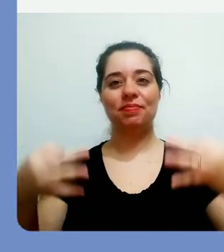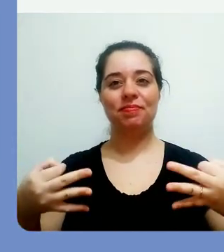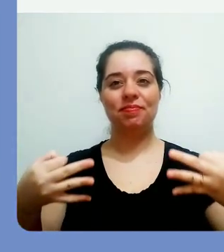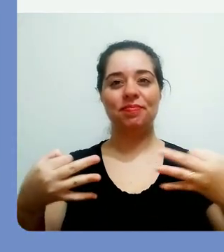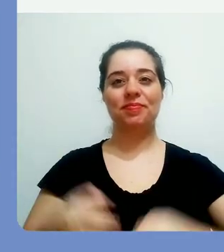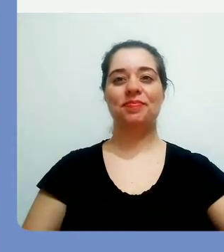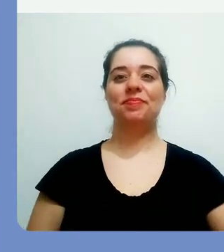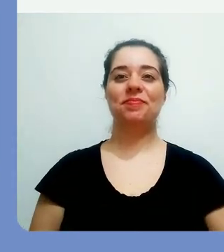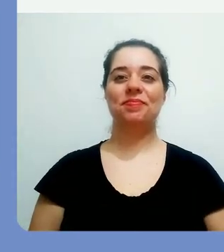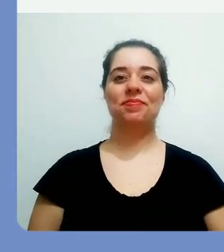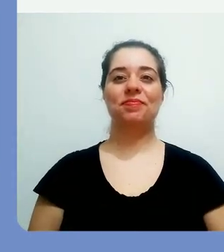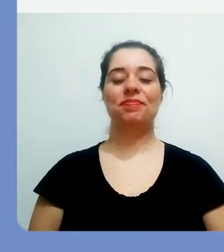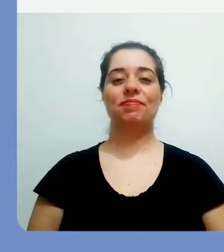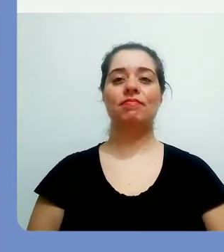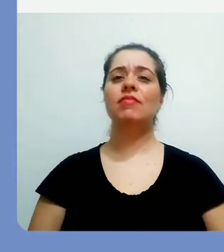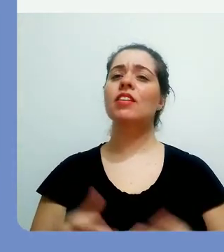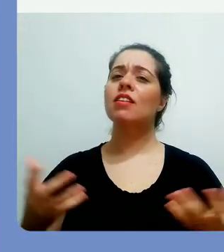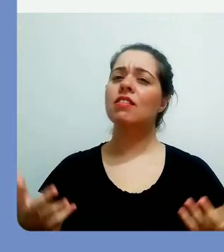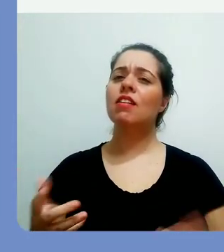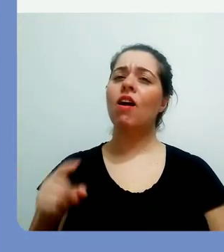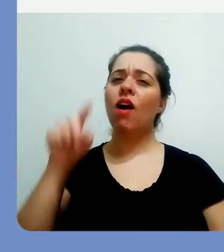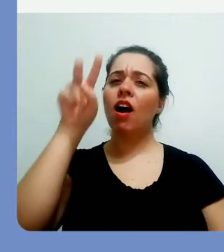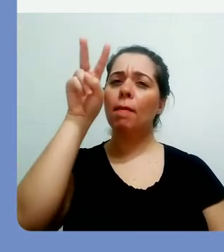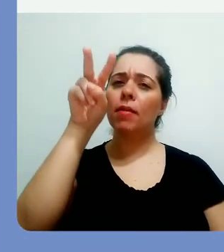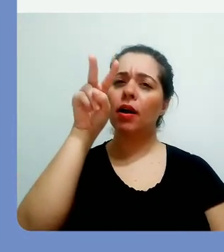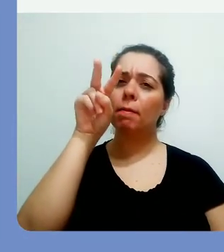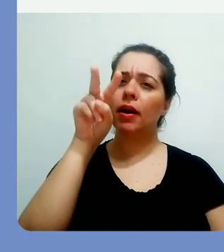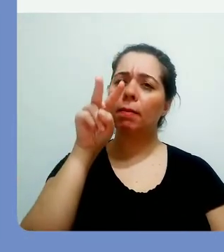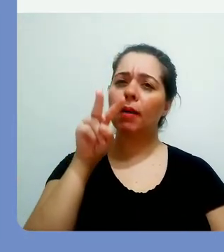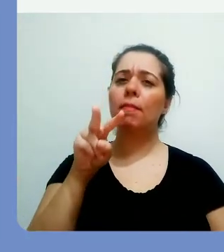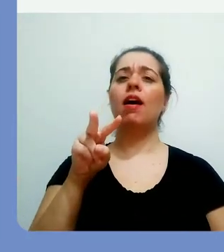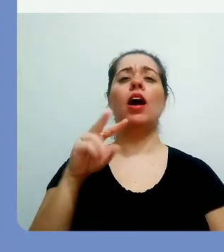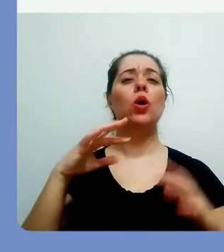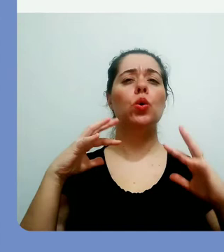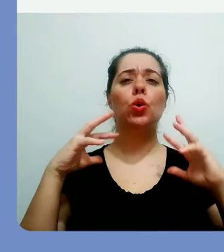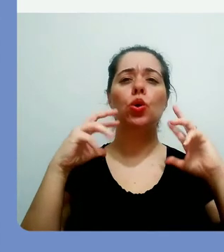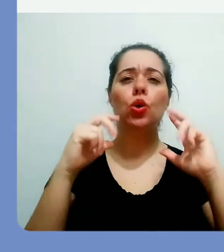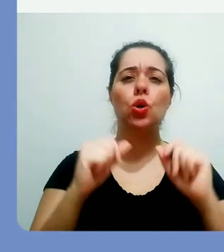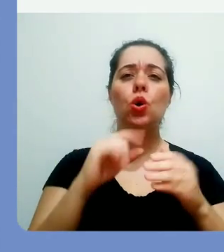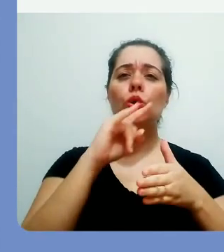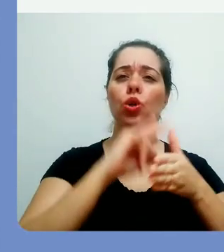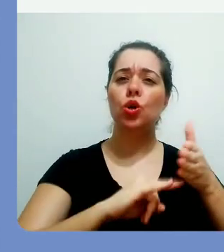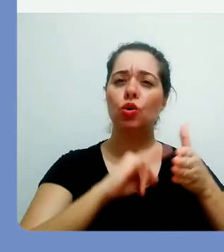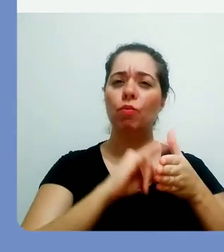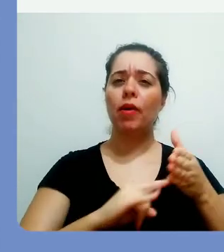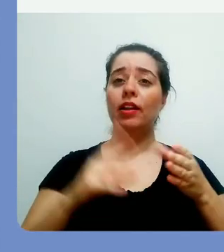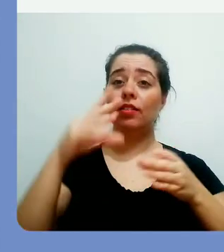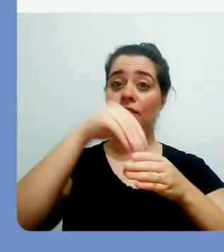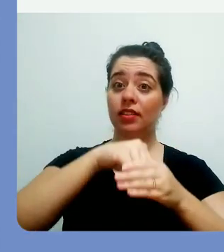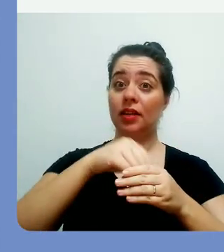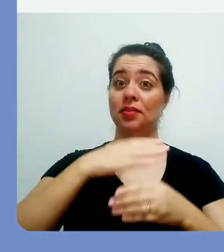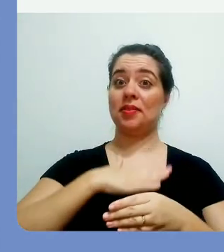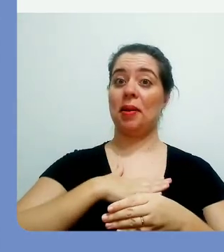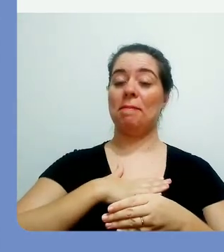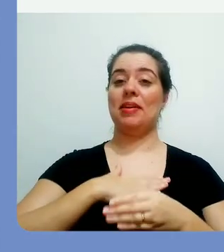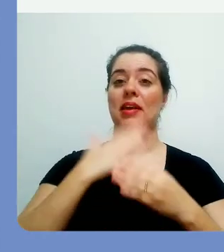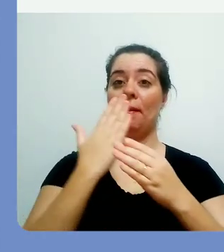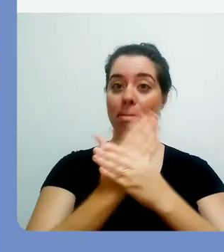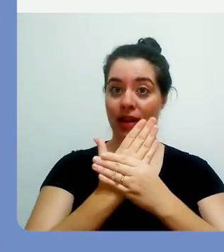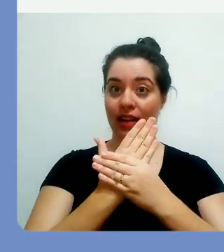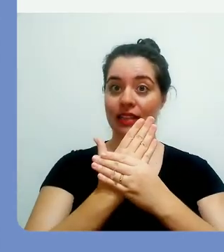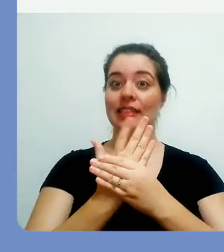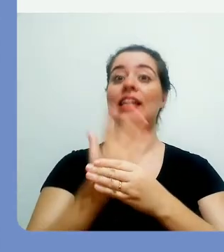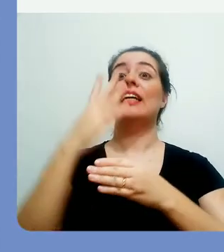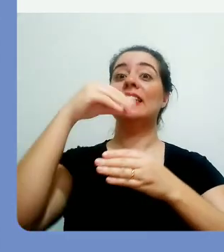Pronto. Pronto. O envio foi concluído. Então, aqui eu começo a ter a relação de todos os documentos que eu anexei dentro